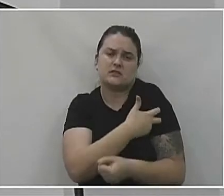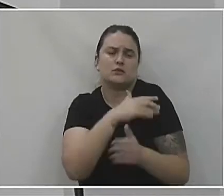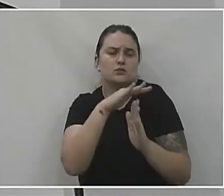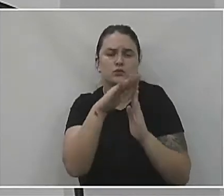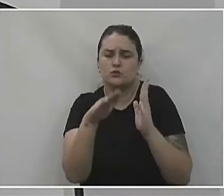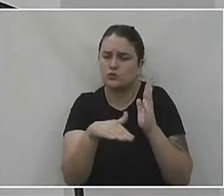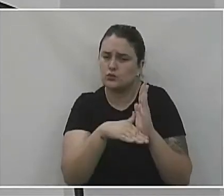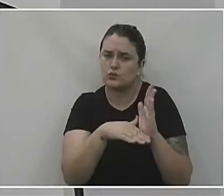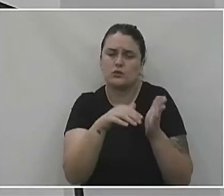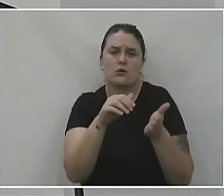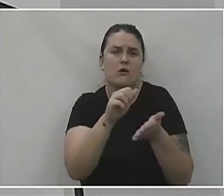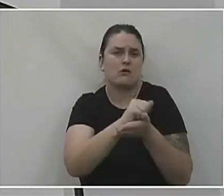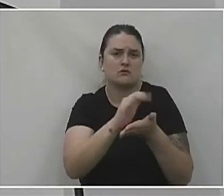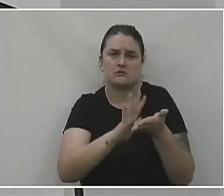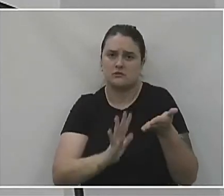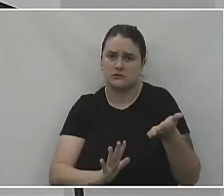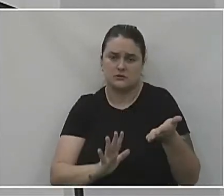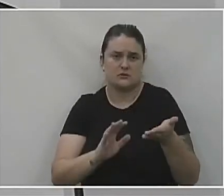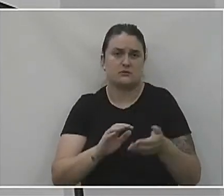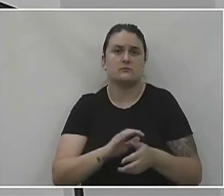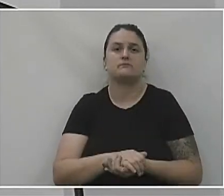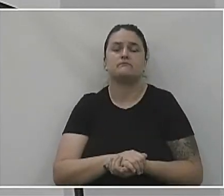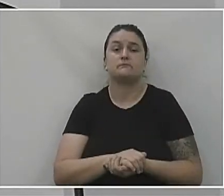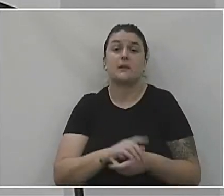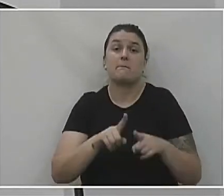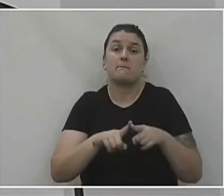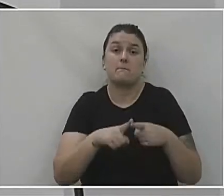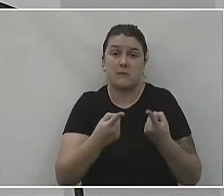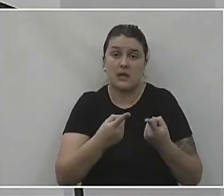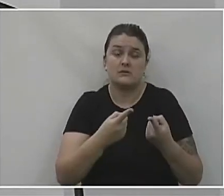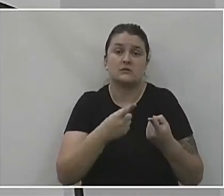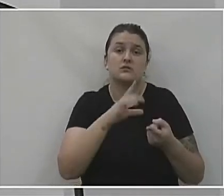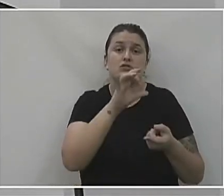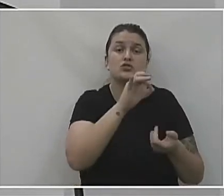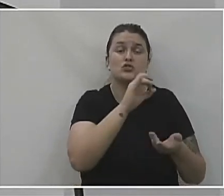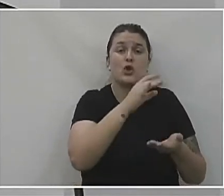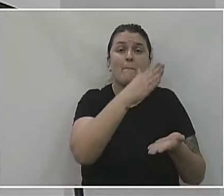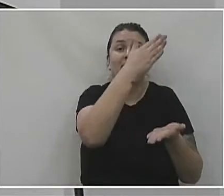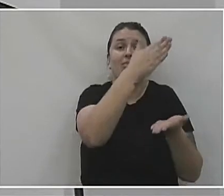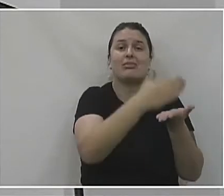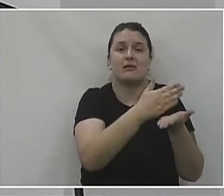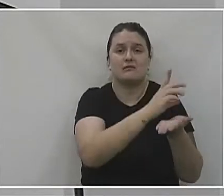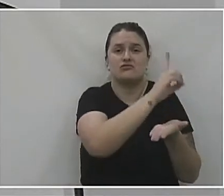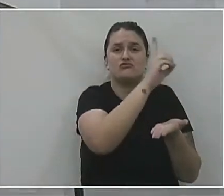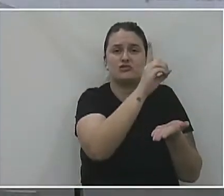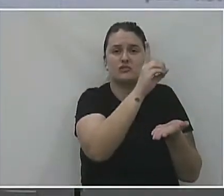necessário, né, agendamentos e tudo mais. Mas elas ficaram com meio período de atendimento, né.